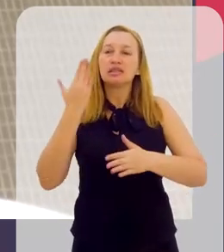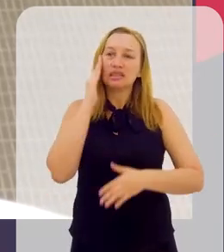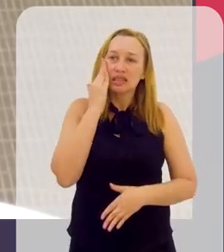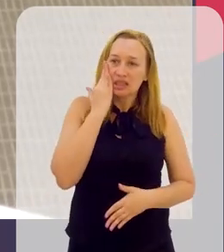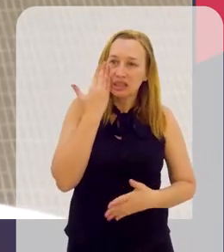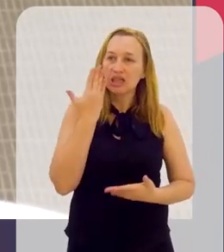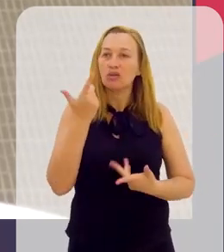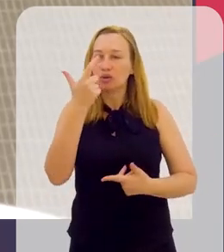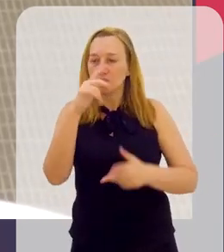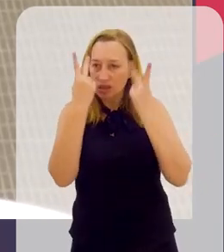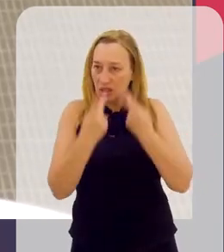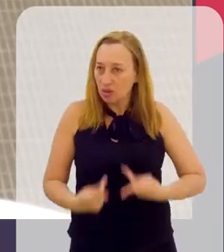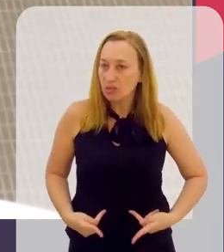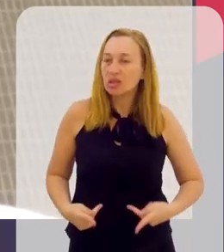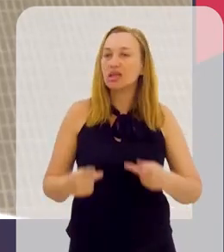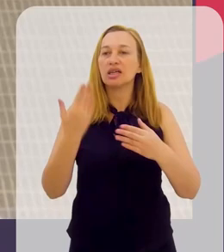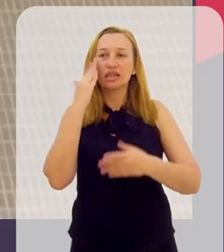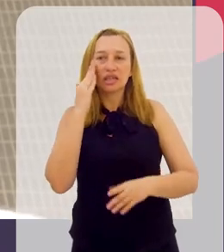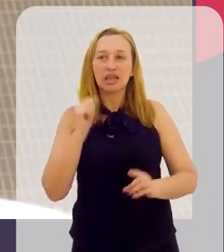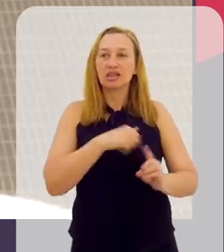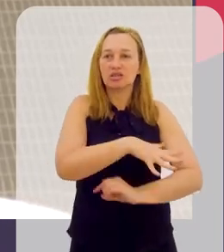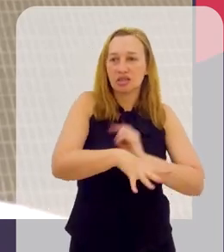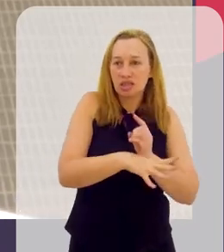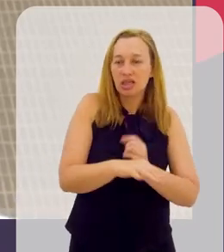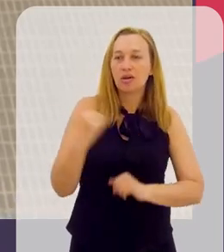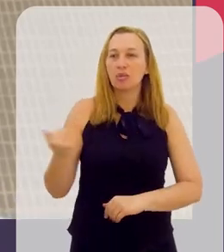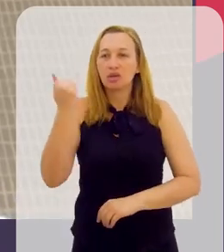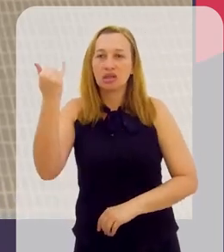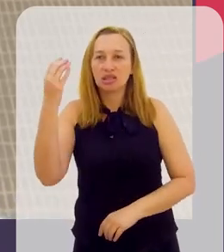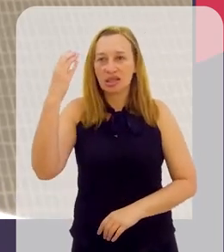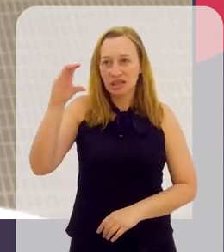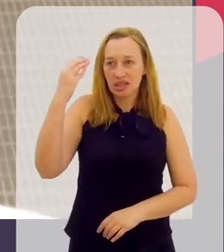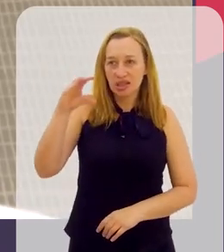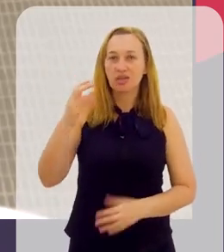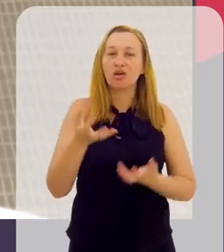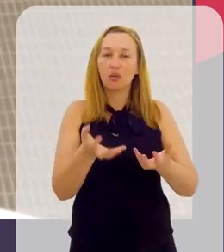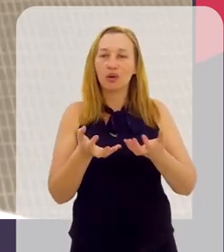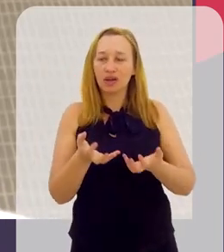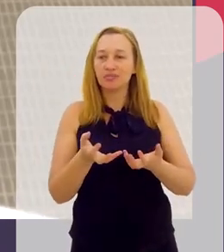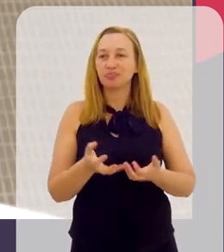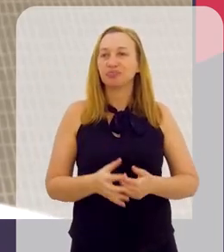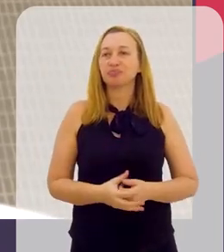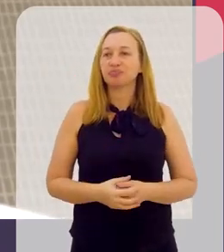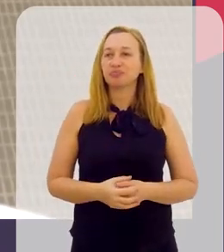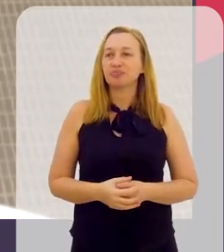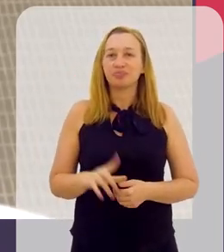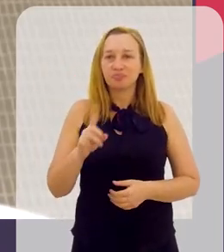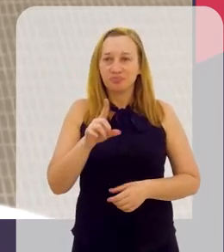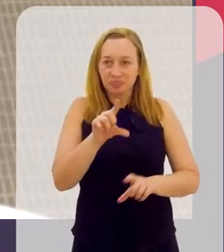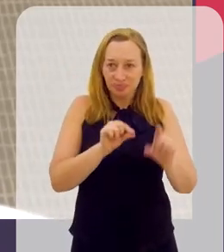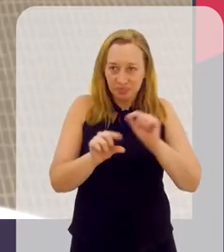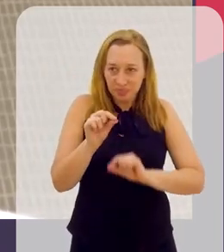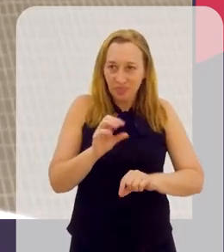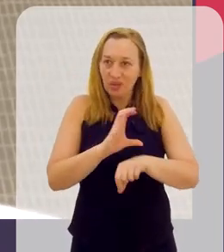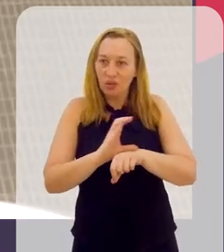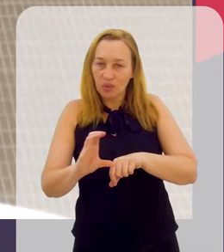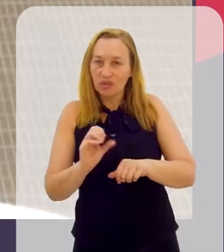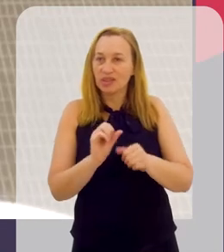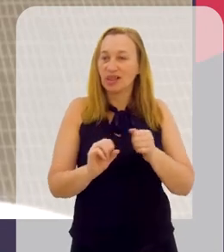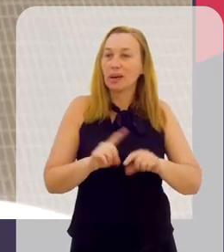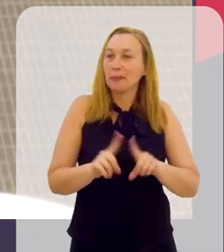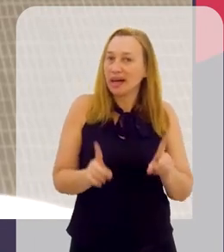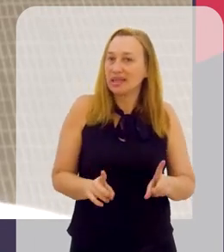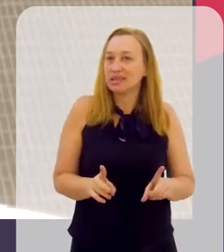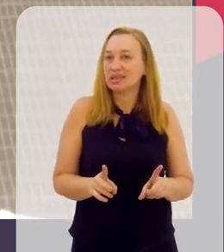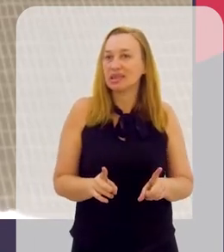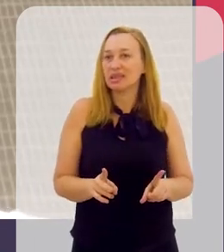minha vida. De me entender enquanto ser humano. Entender a sociedade. Entender a importância da ciência, né? E eu quero... Ainda não decidi